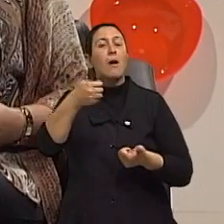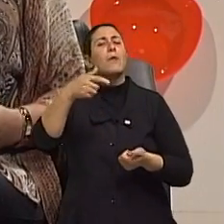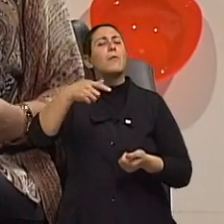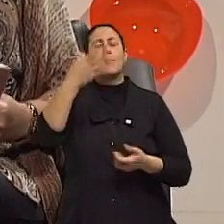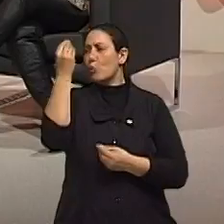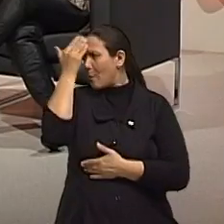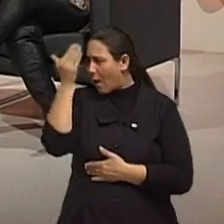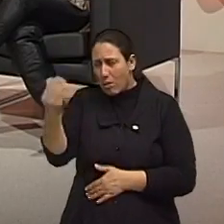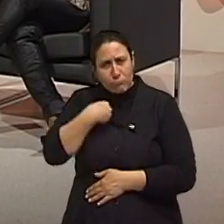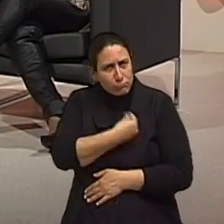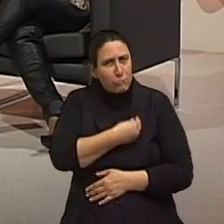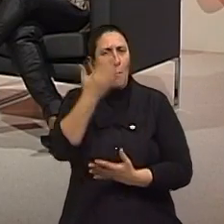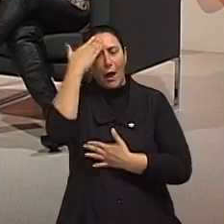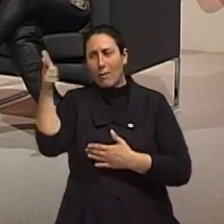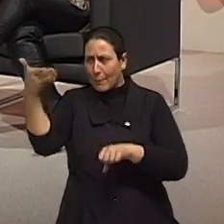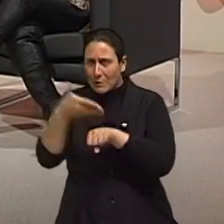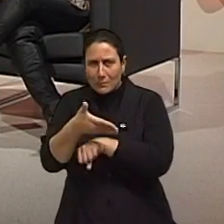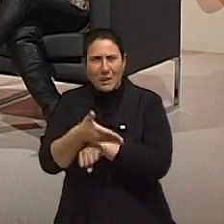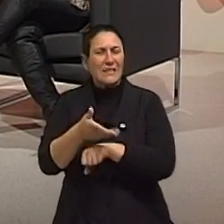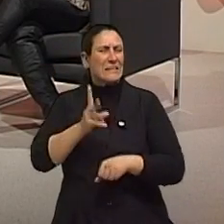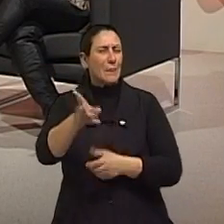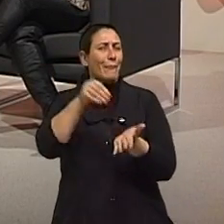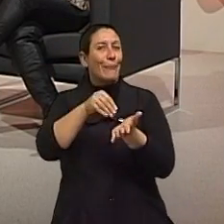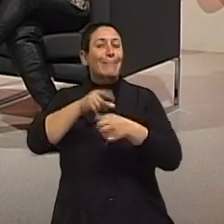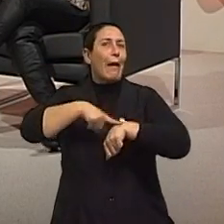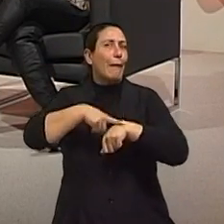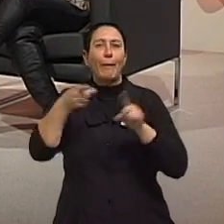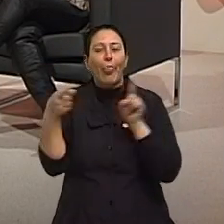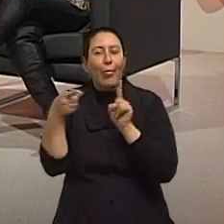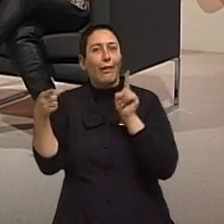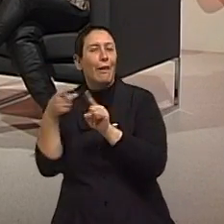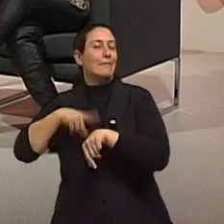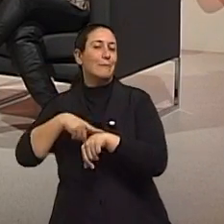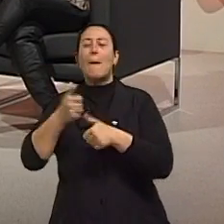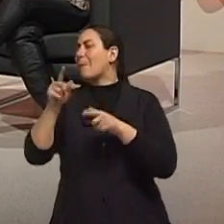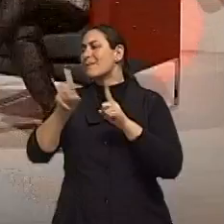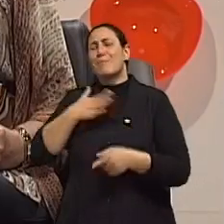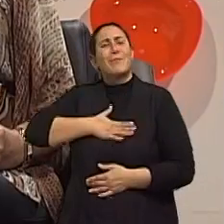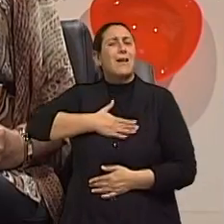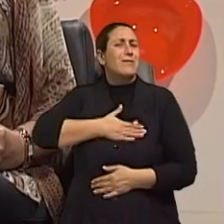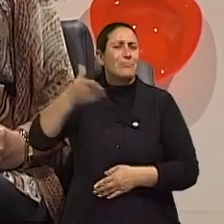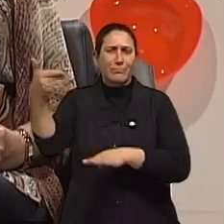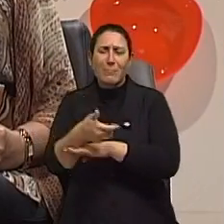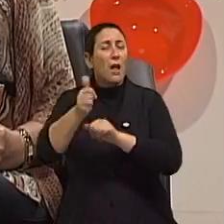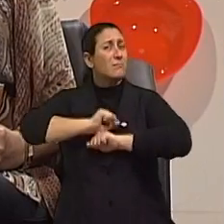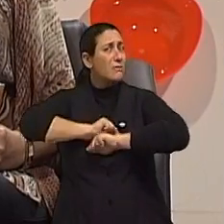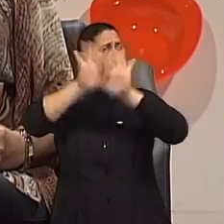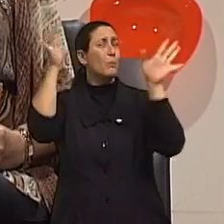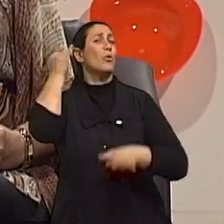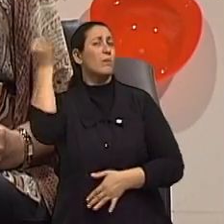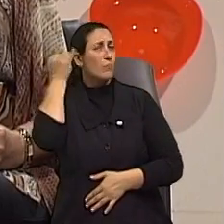Doutor, muito obrigada pela sua participação, sempre falta tempo, né? Mas foi um grande prazer lhe receber aqui, a gente trouxe esclarecimentos